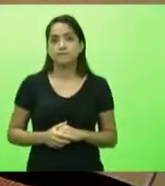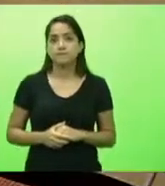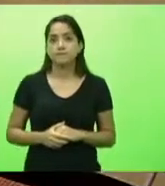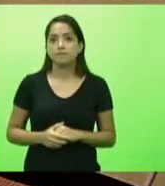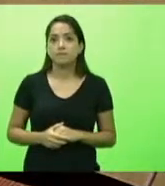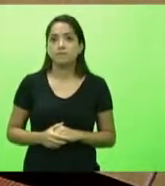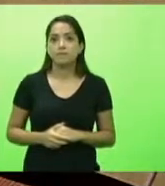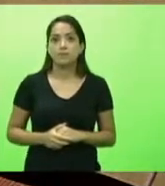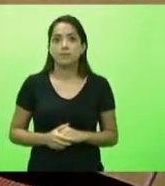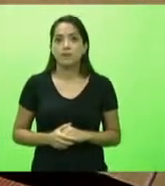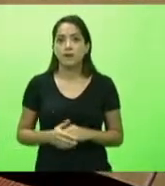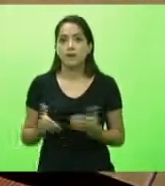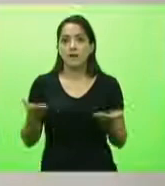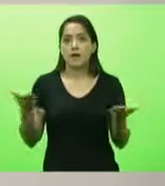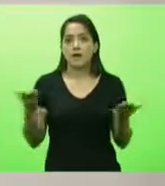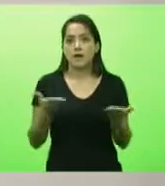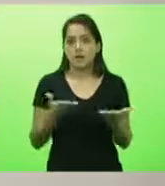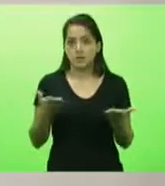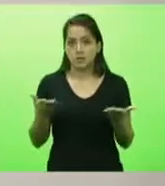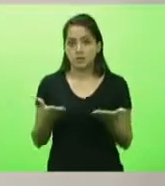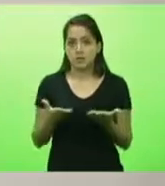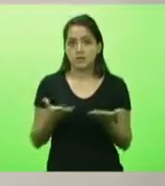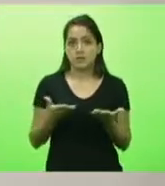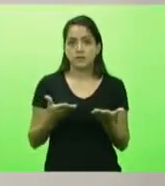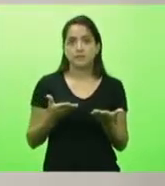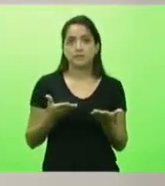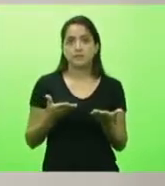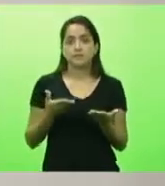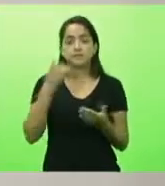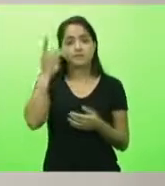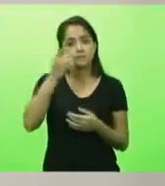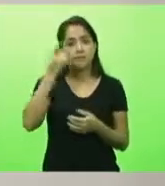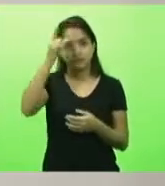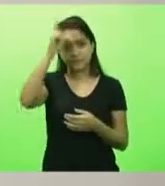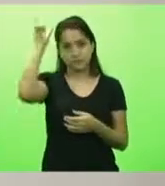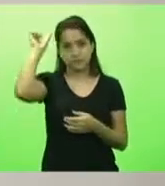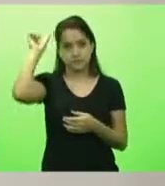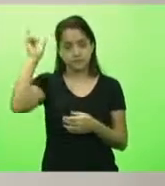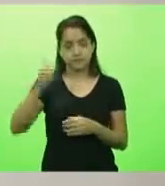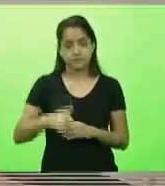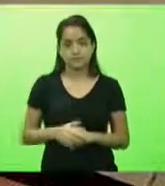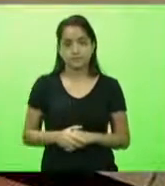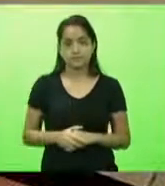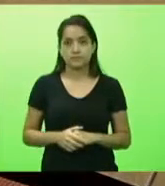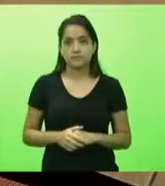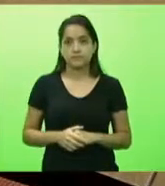Dando sequência, deputado Sargento Lima, por 10 minutos.